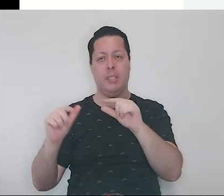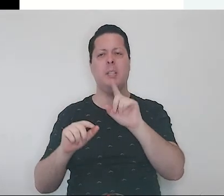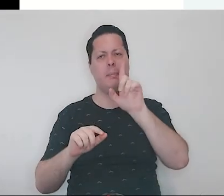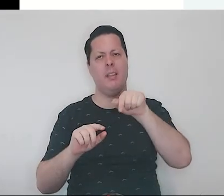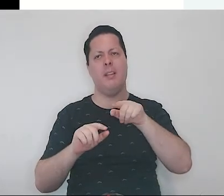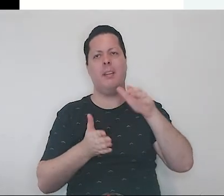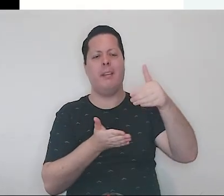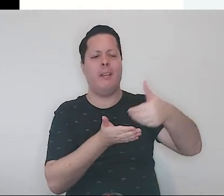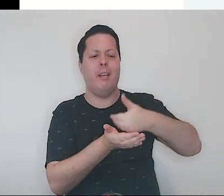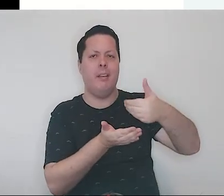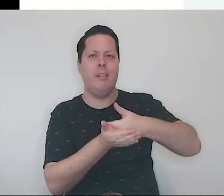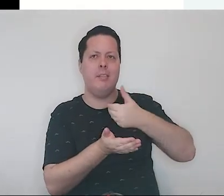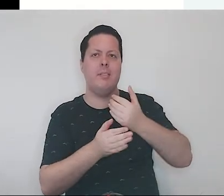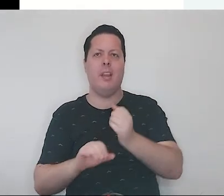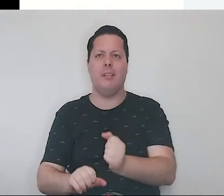inhame.